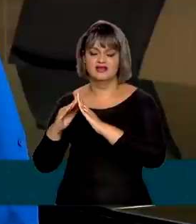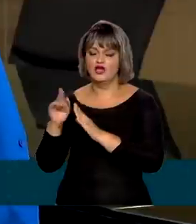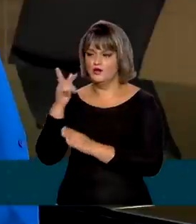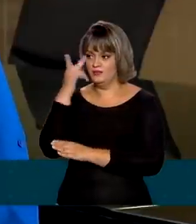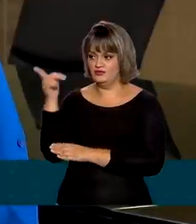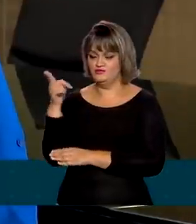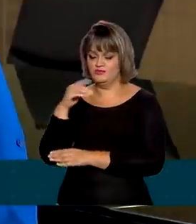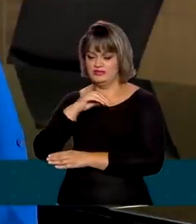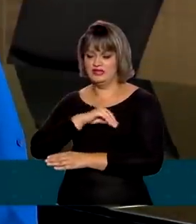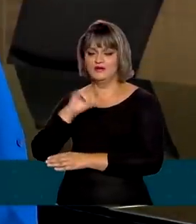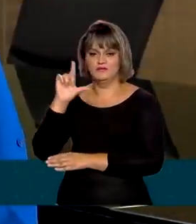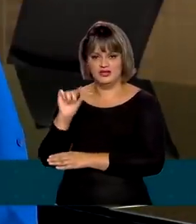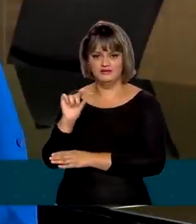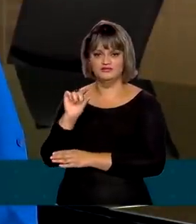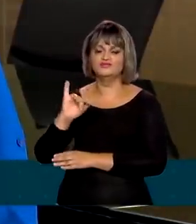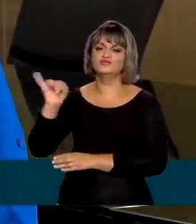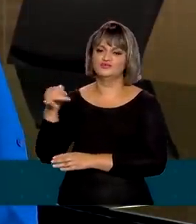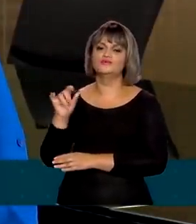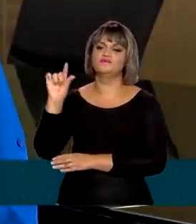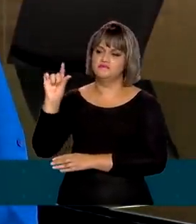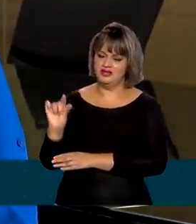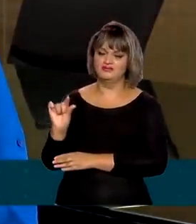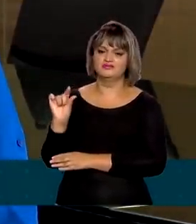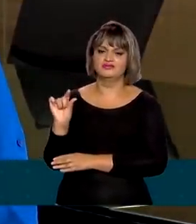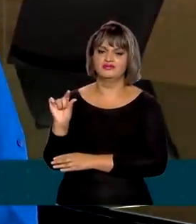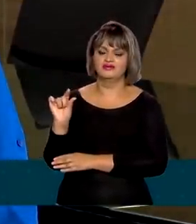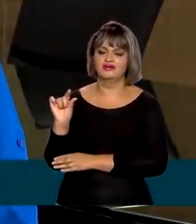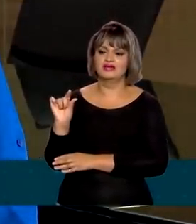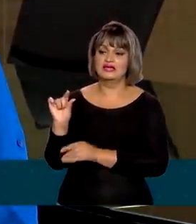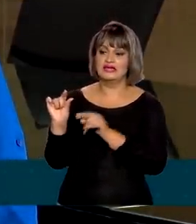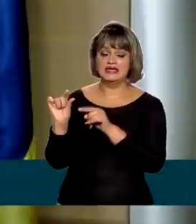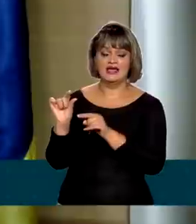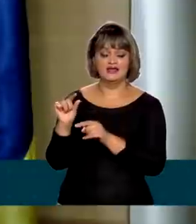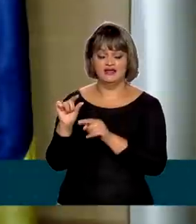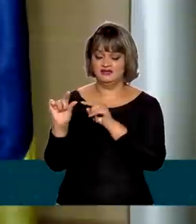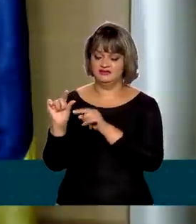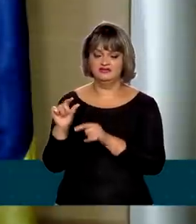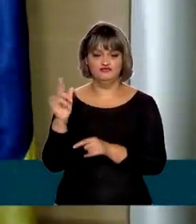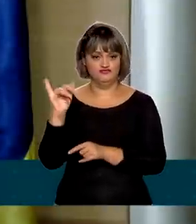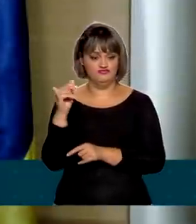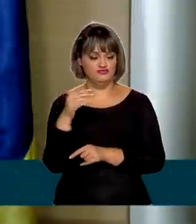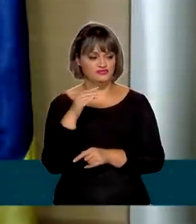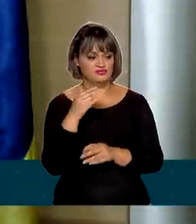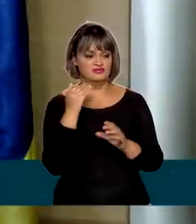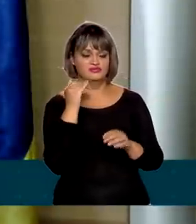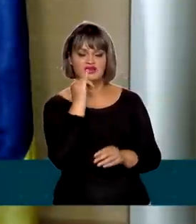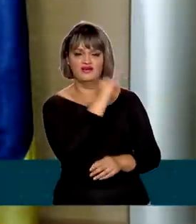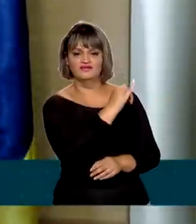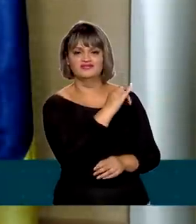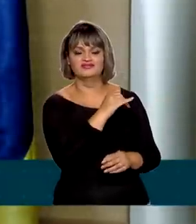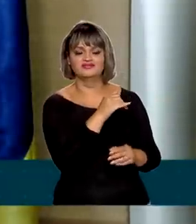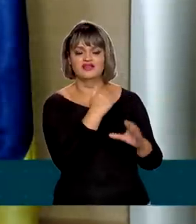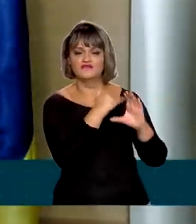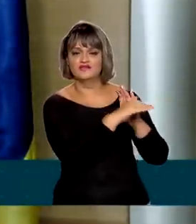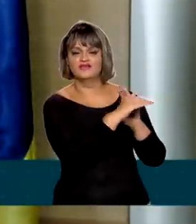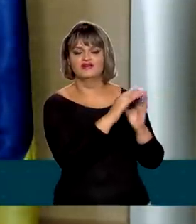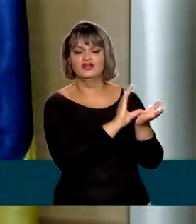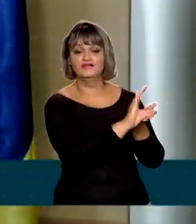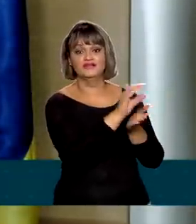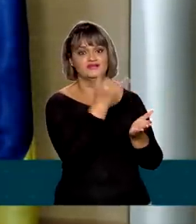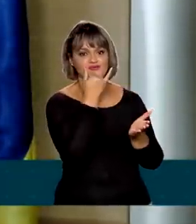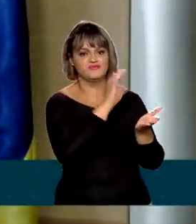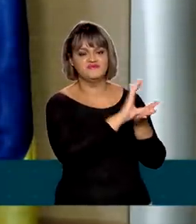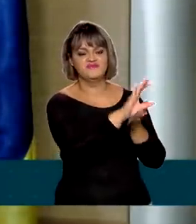subsídio. Então, este subsídio, dois terços ia para o agente operador, para a Caixa. E um terço ia para